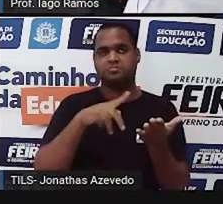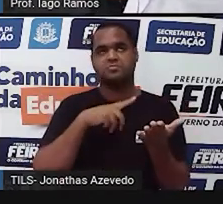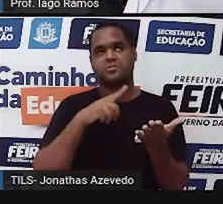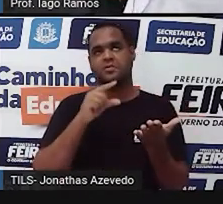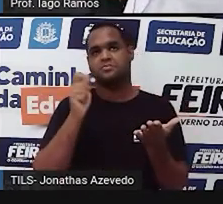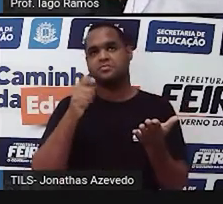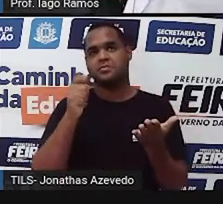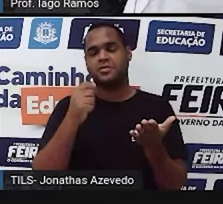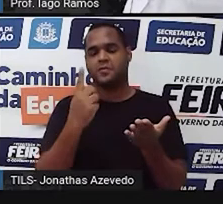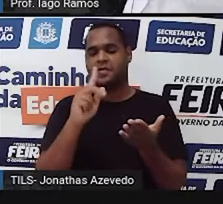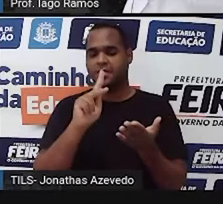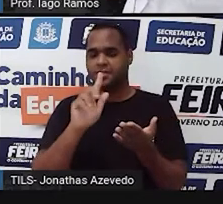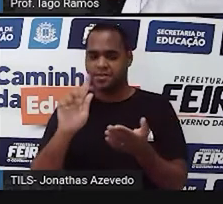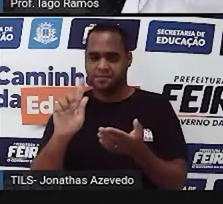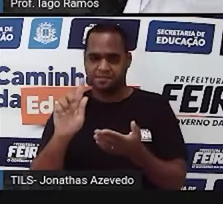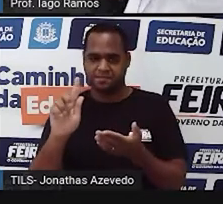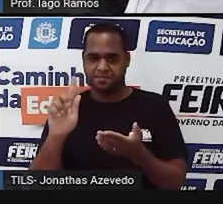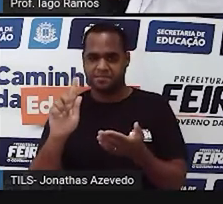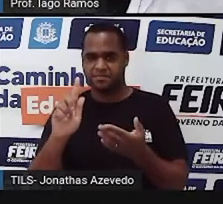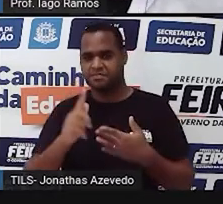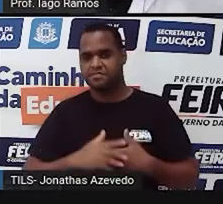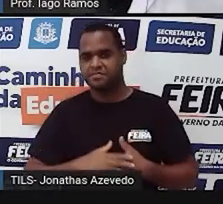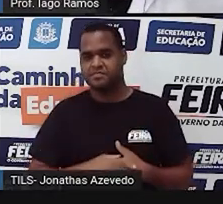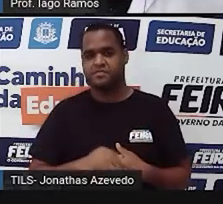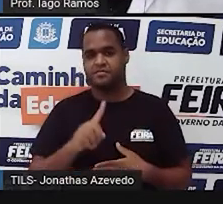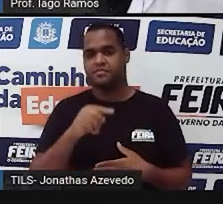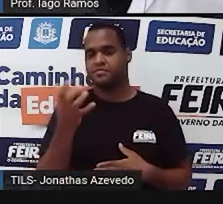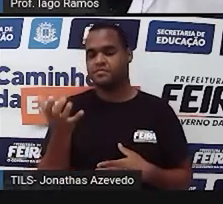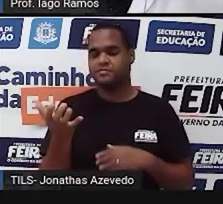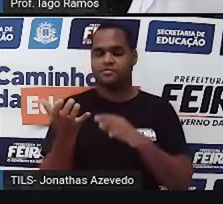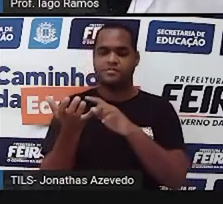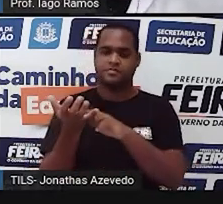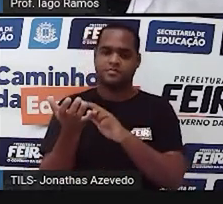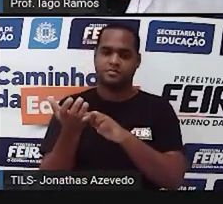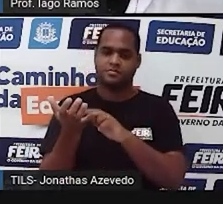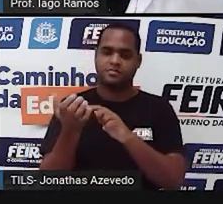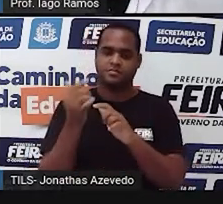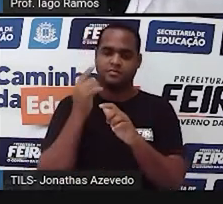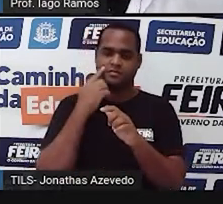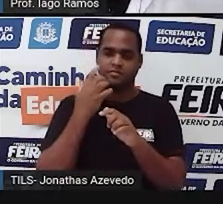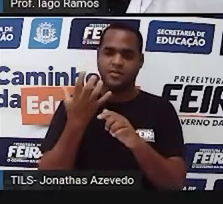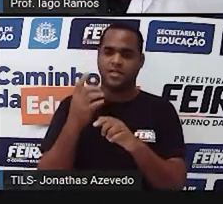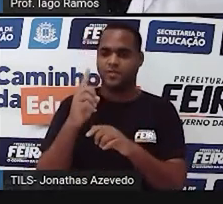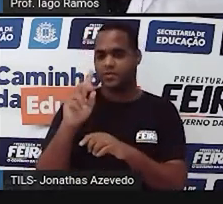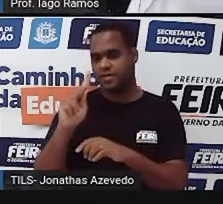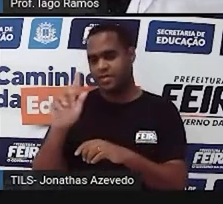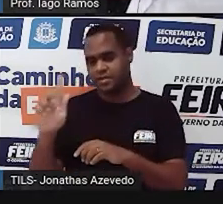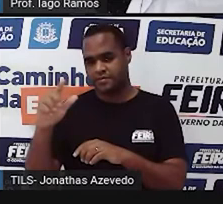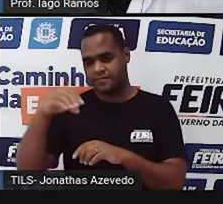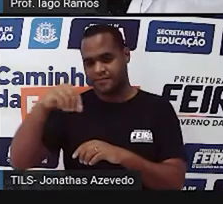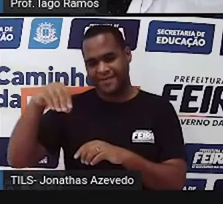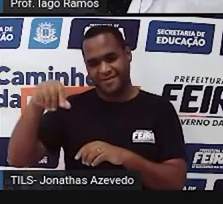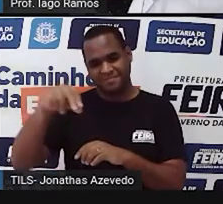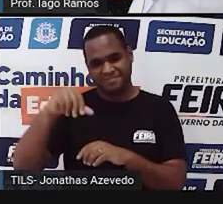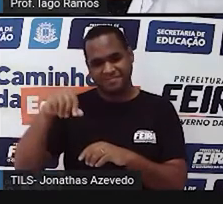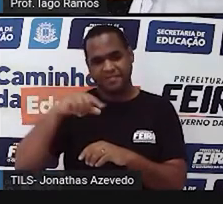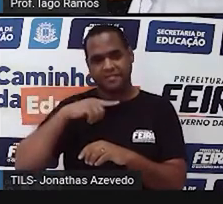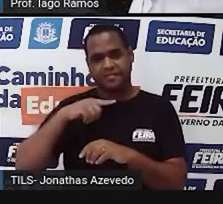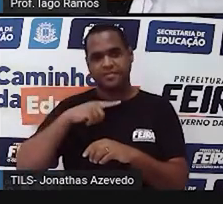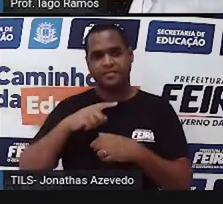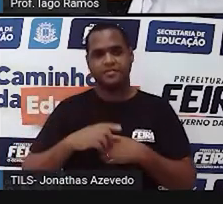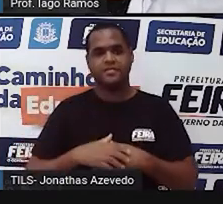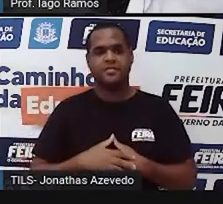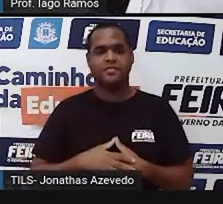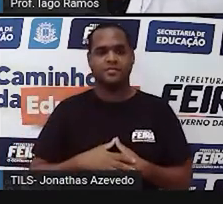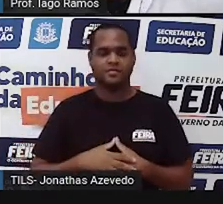um quilograma. No outro prato eu quero medir um quilograma de farinha, certo? Então, o que é que vai